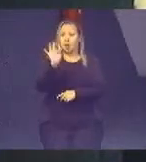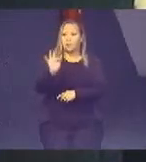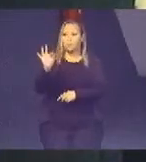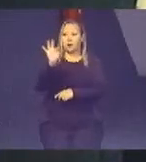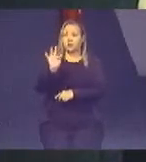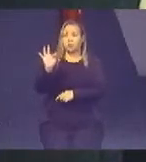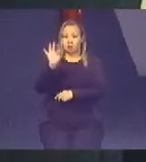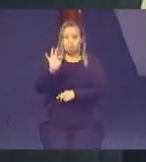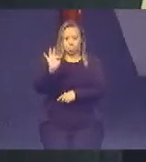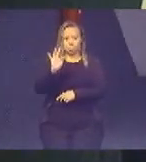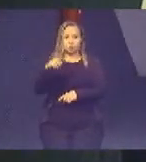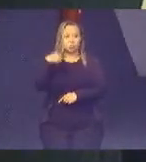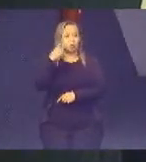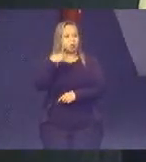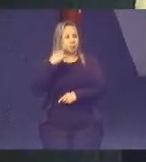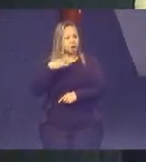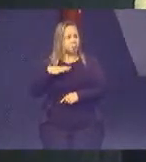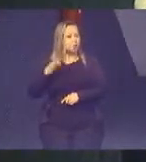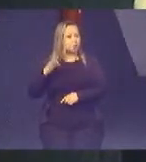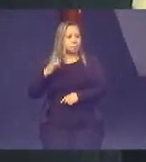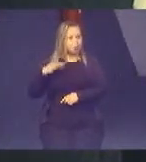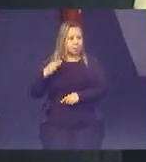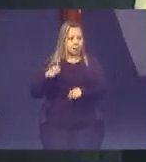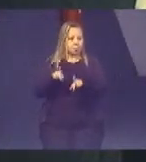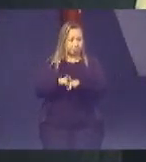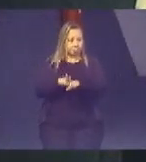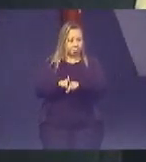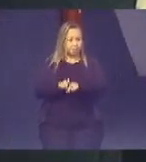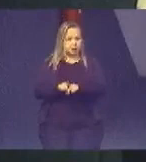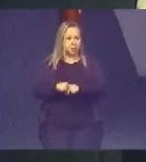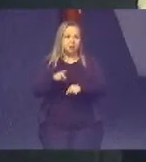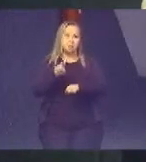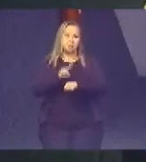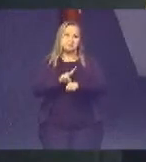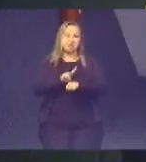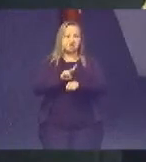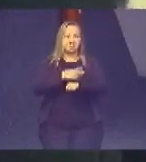e advogados voluntários. A defensoria já não nos acompanha mais.